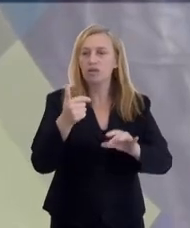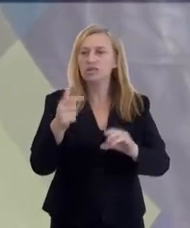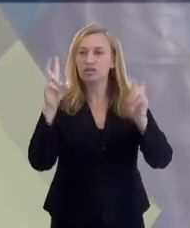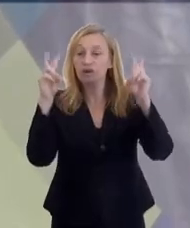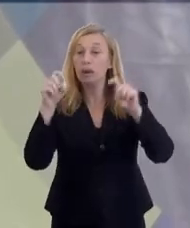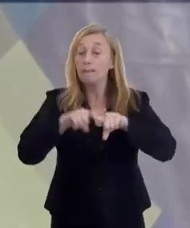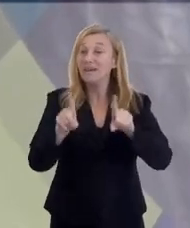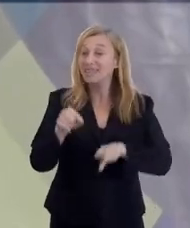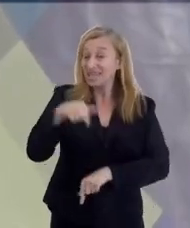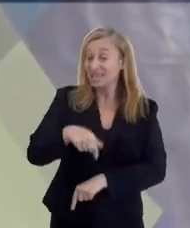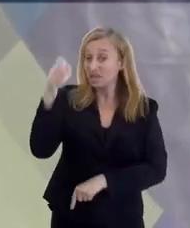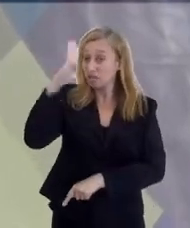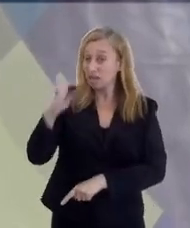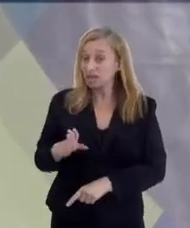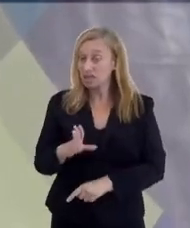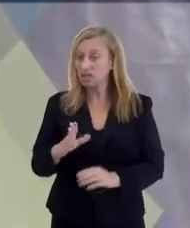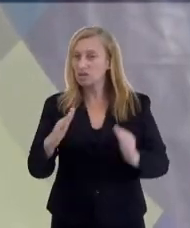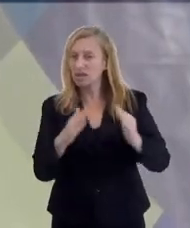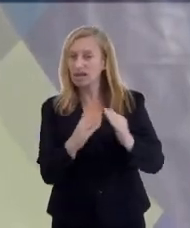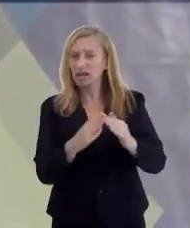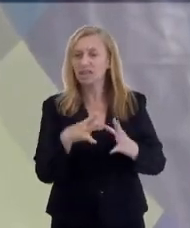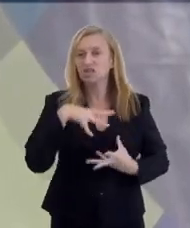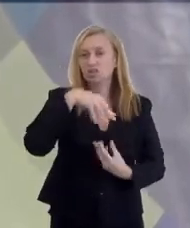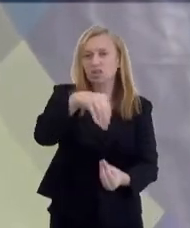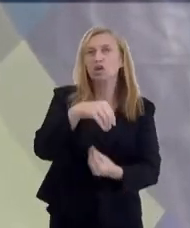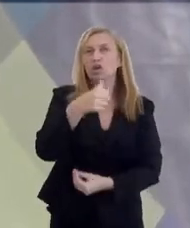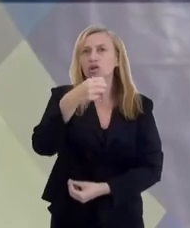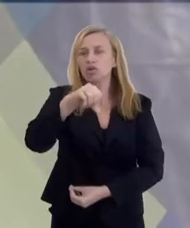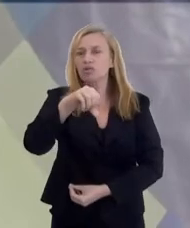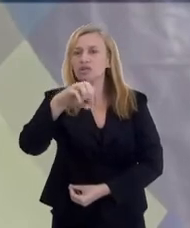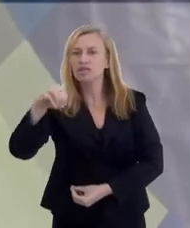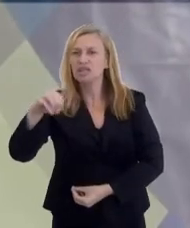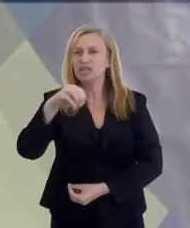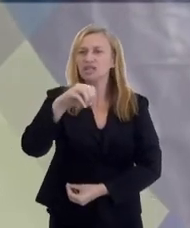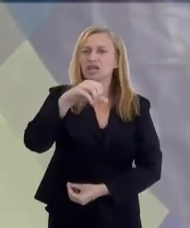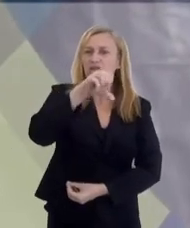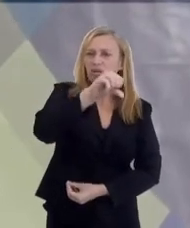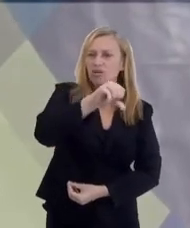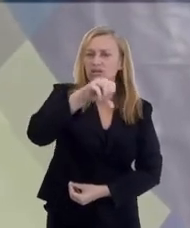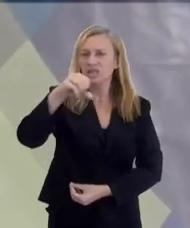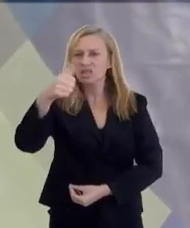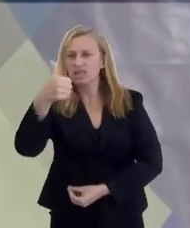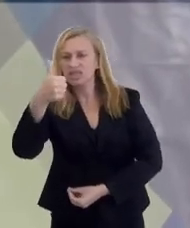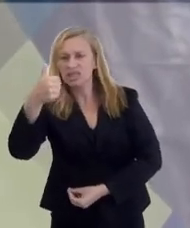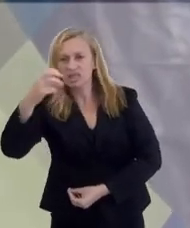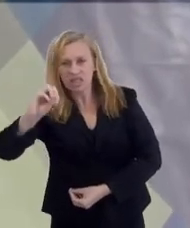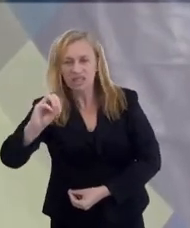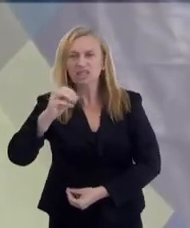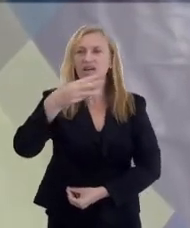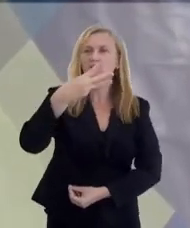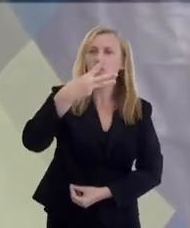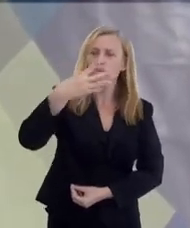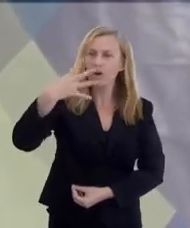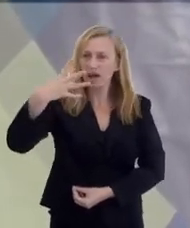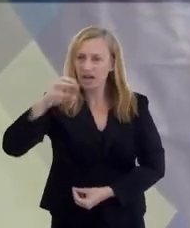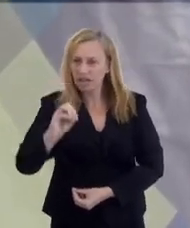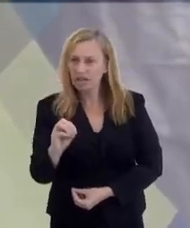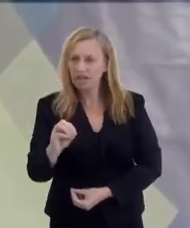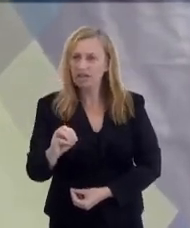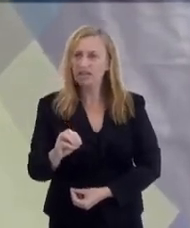questão. Mas aqui no Brasil, os centros espíritas de 1930, 1940, 1950, as